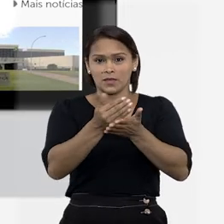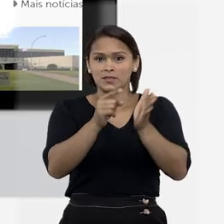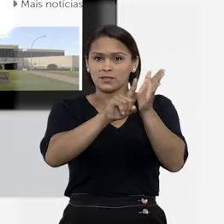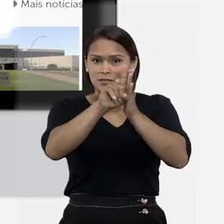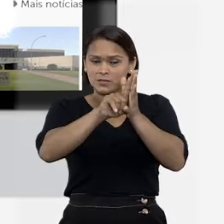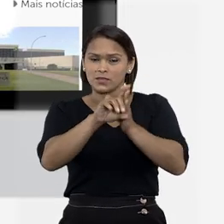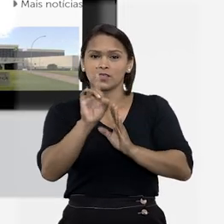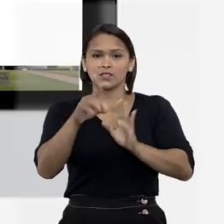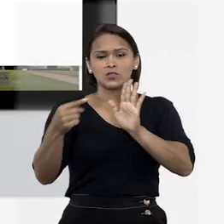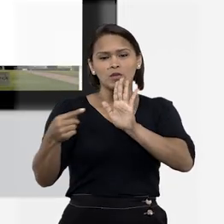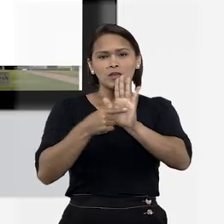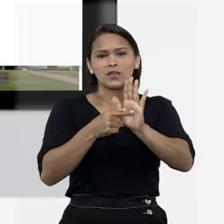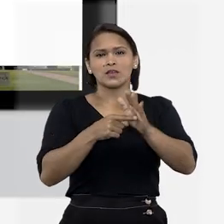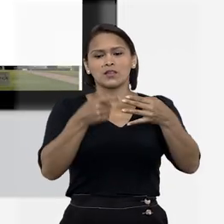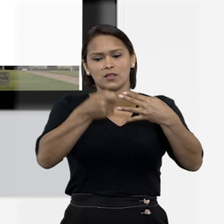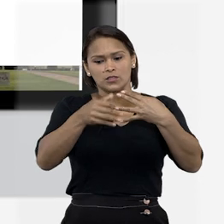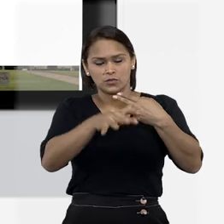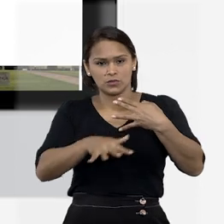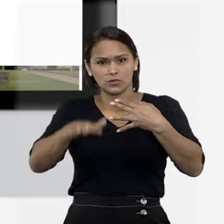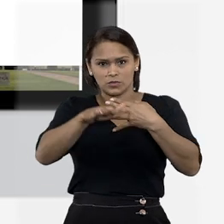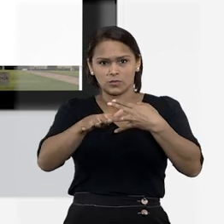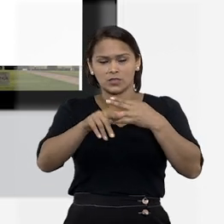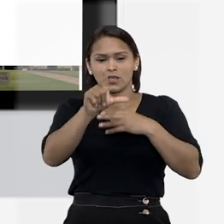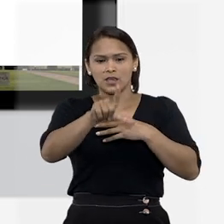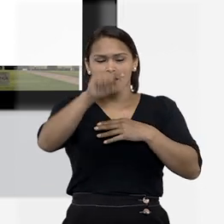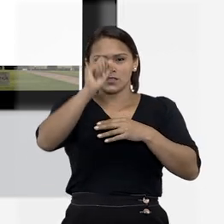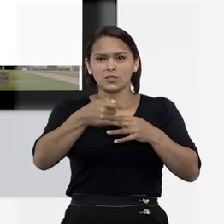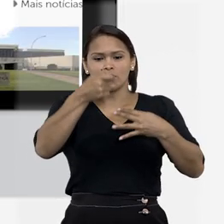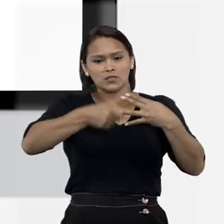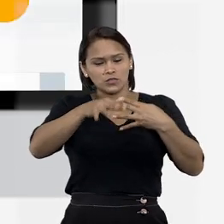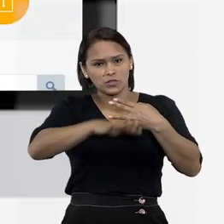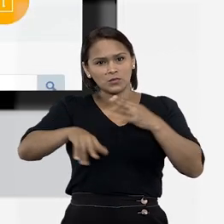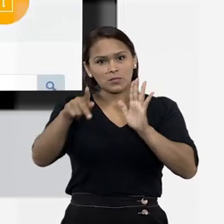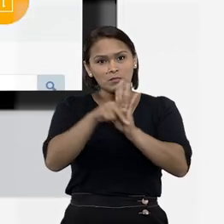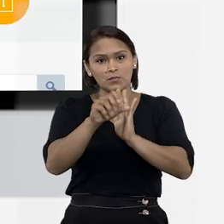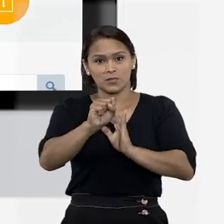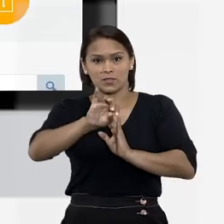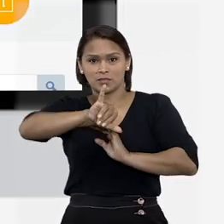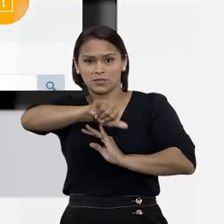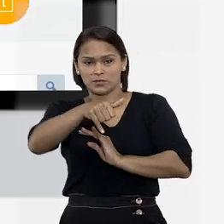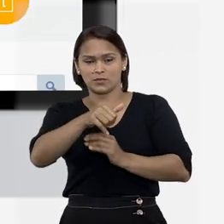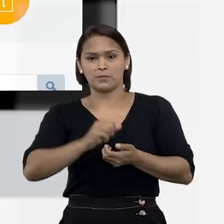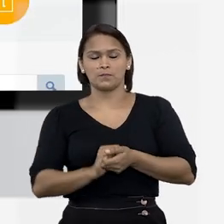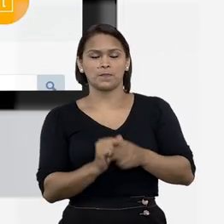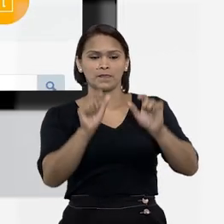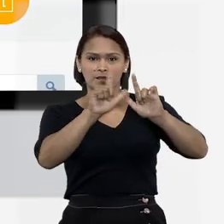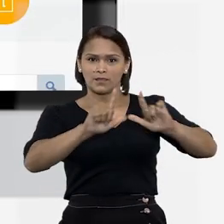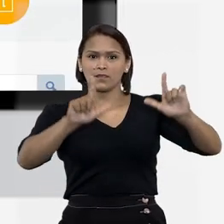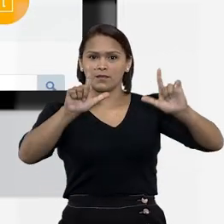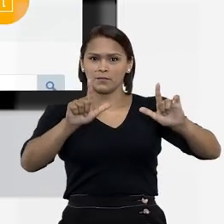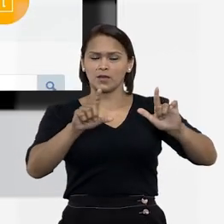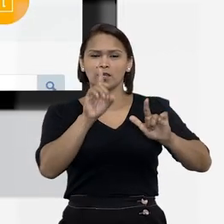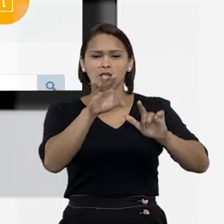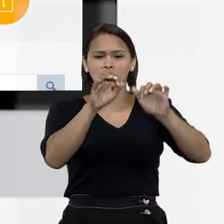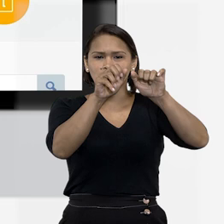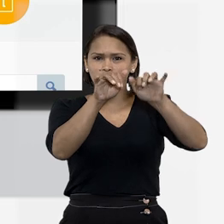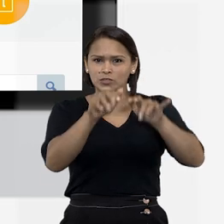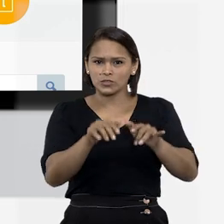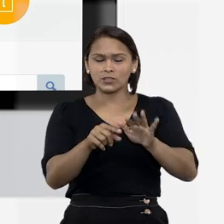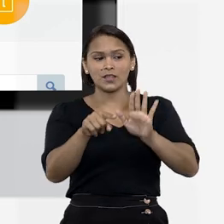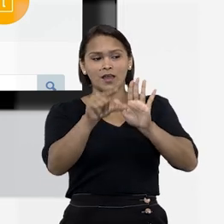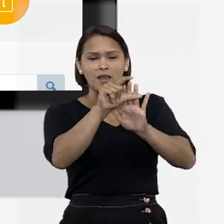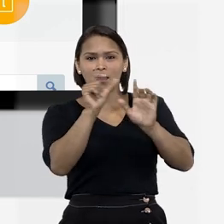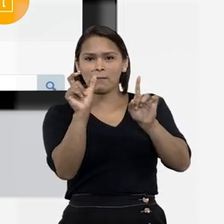pesquisa, basta clicar em Jurisprudência e selecionar Jurisprudência do STJ. Nesta página, é só digitar aqui